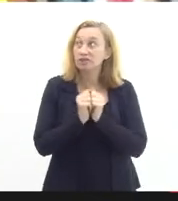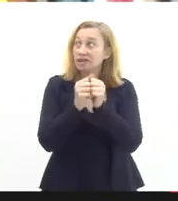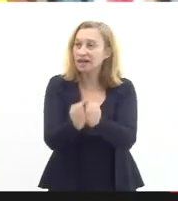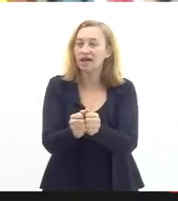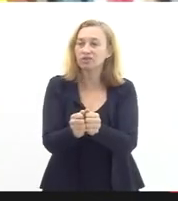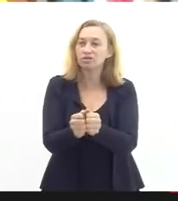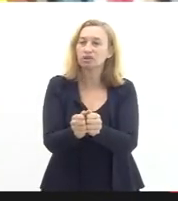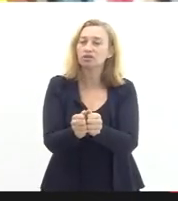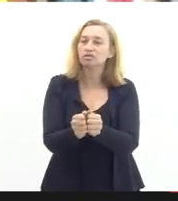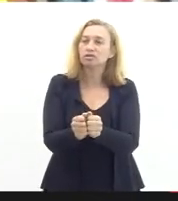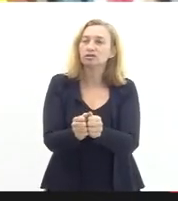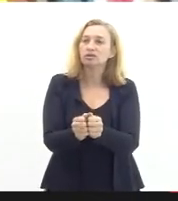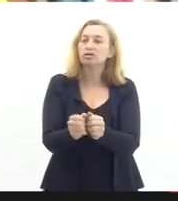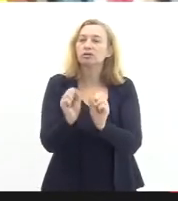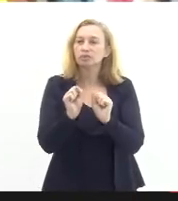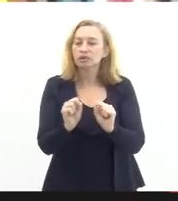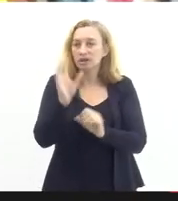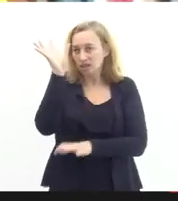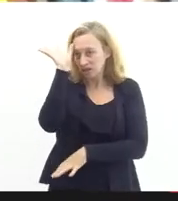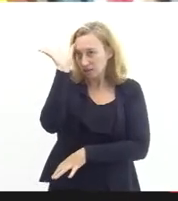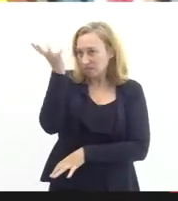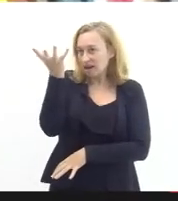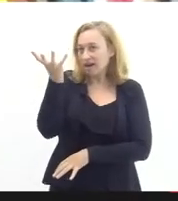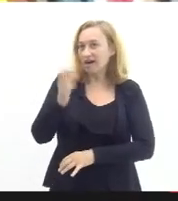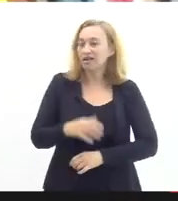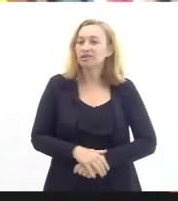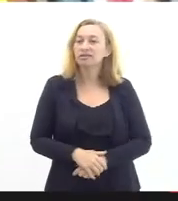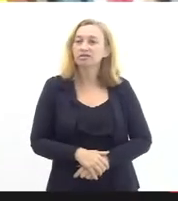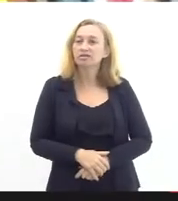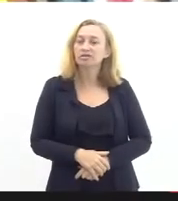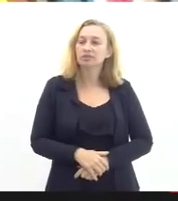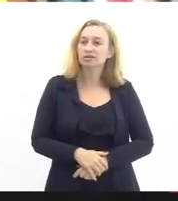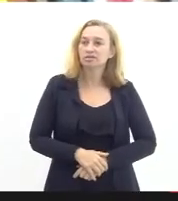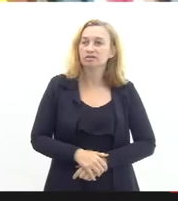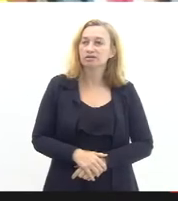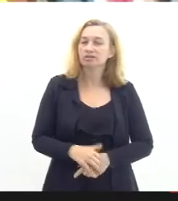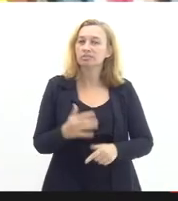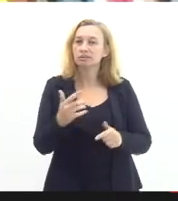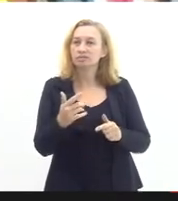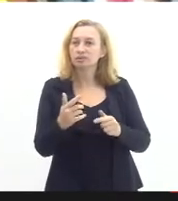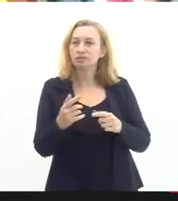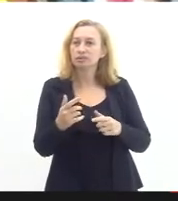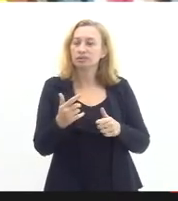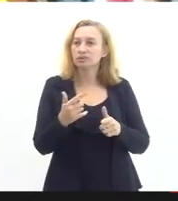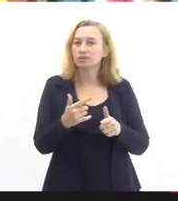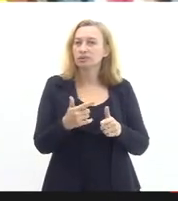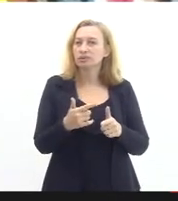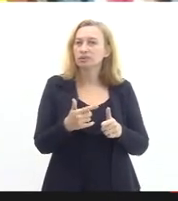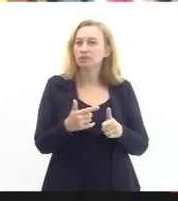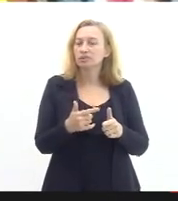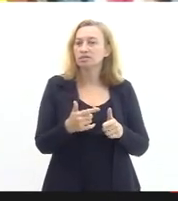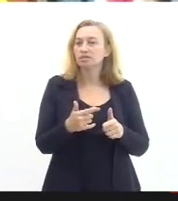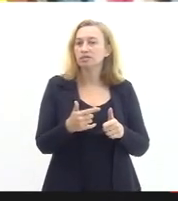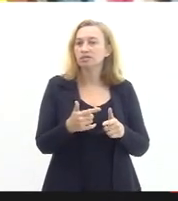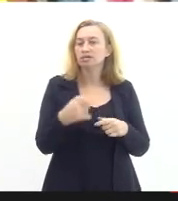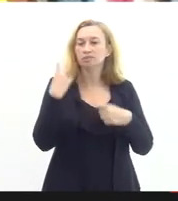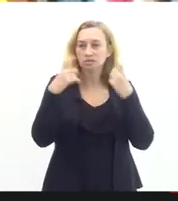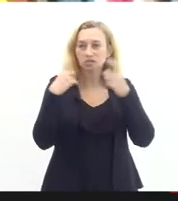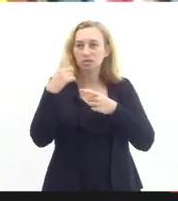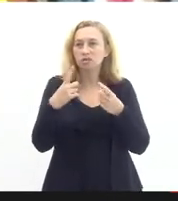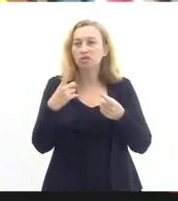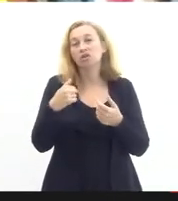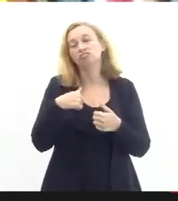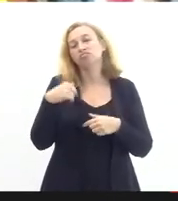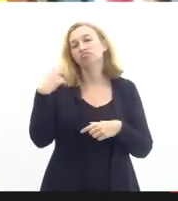resolver essa questão não é e me preocupa muito as propostas recentes